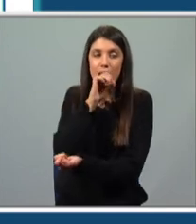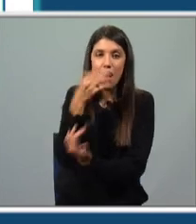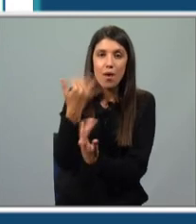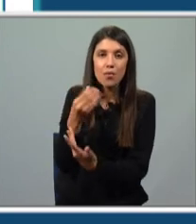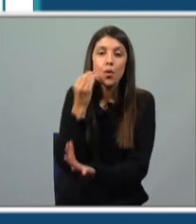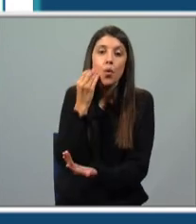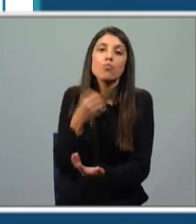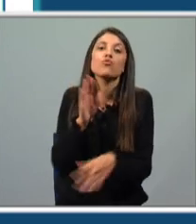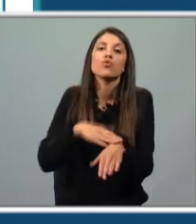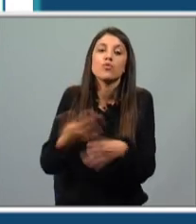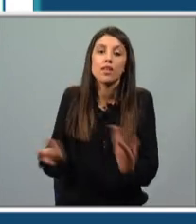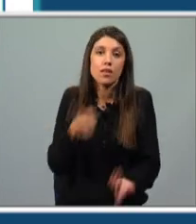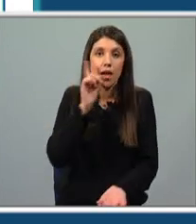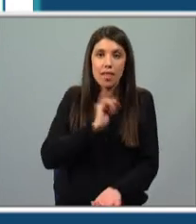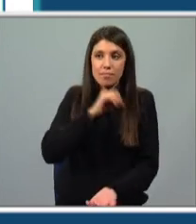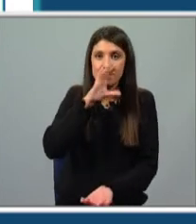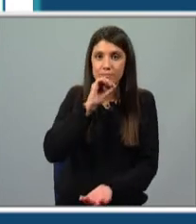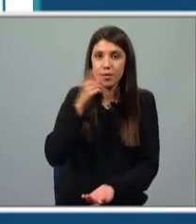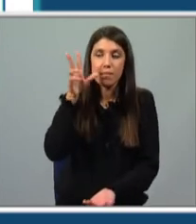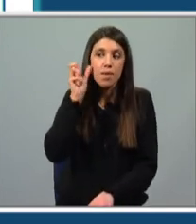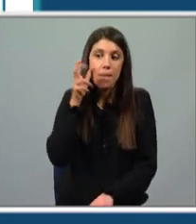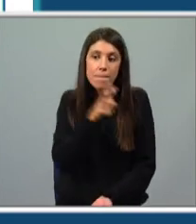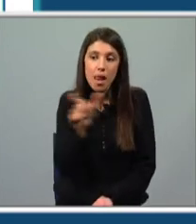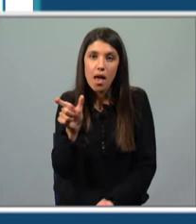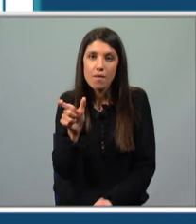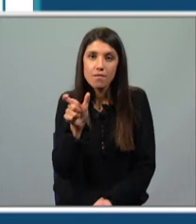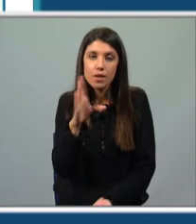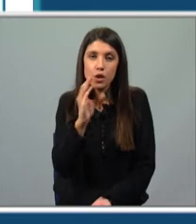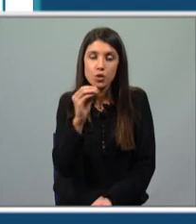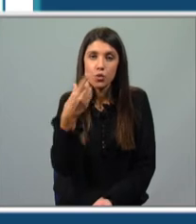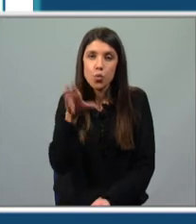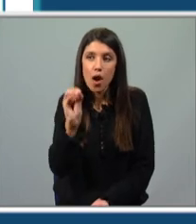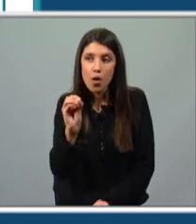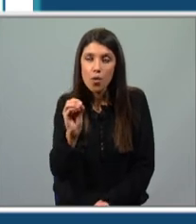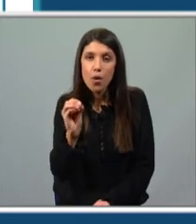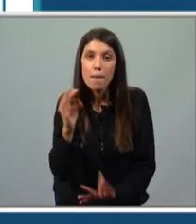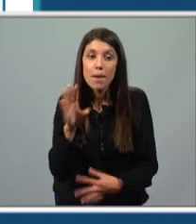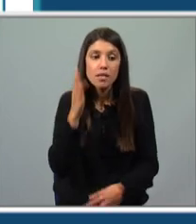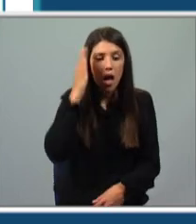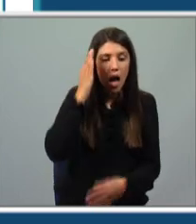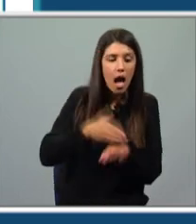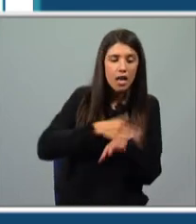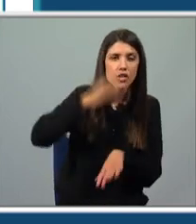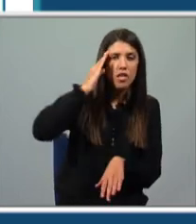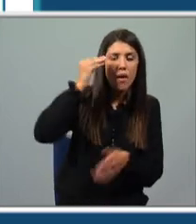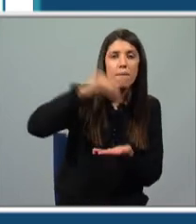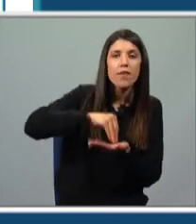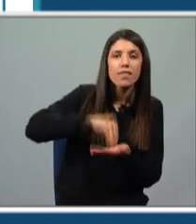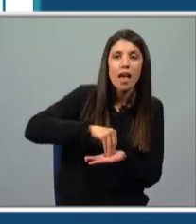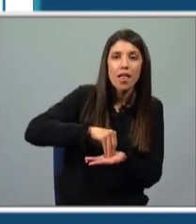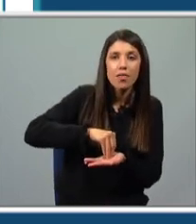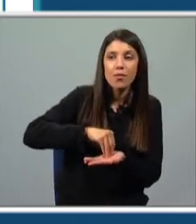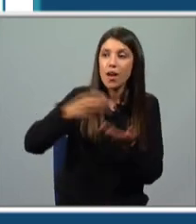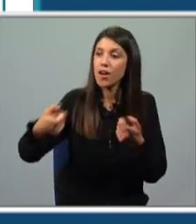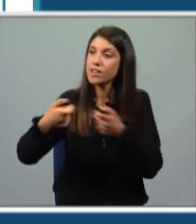como é que se justifica? Ela fica admirada ao ouvir a palavra. Ela ouve aquela palavra que ela achava que tinha inventado. Nessa manhã, agora